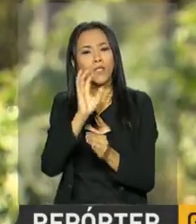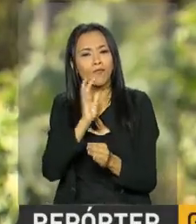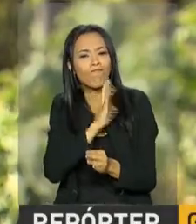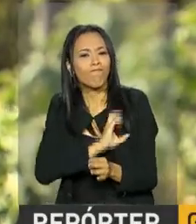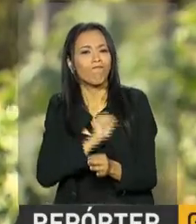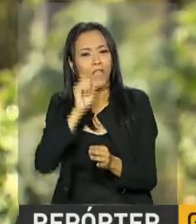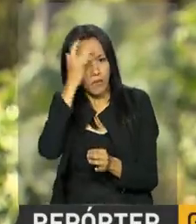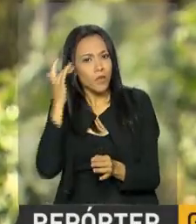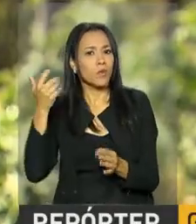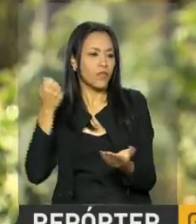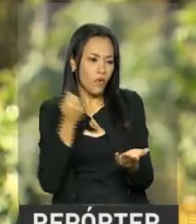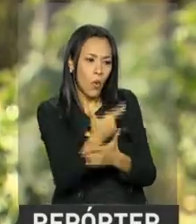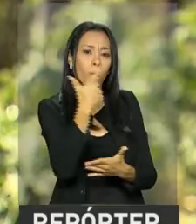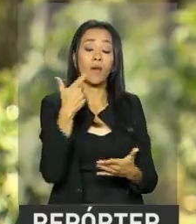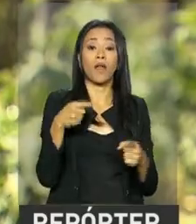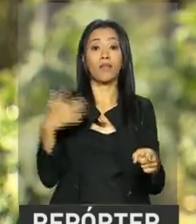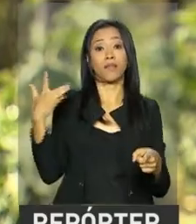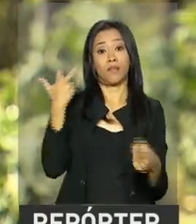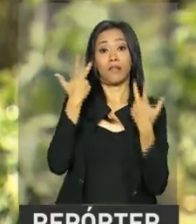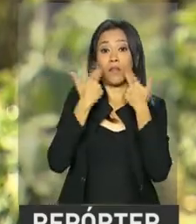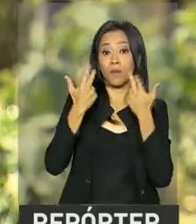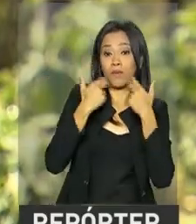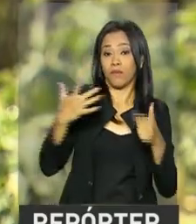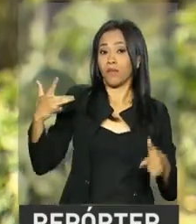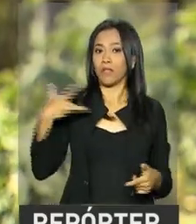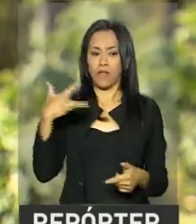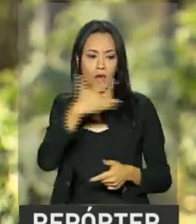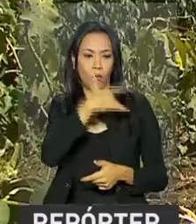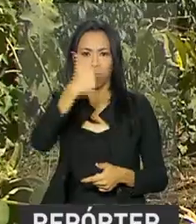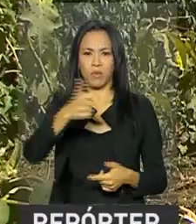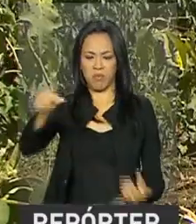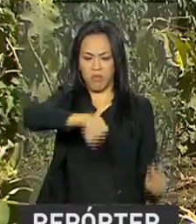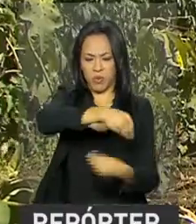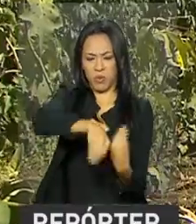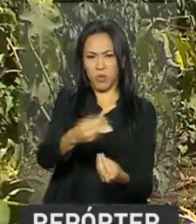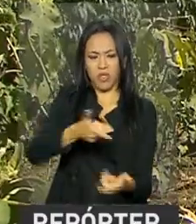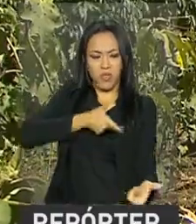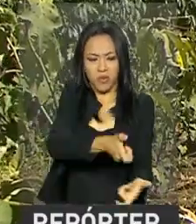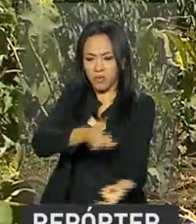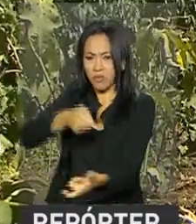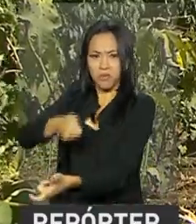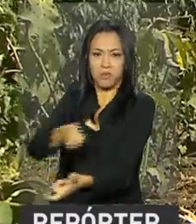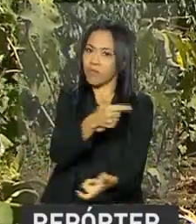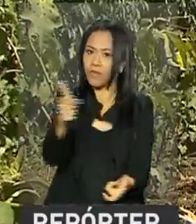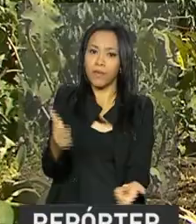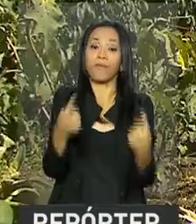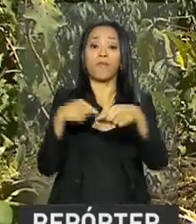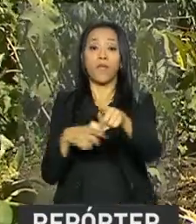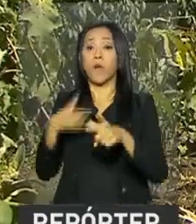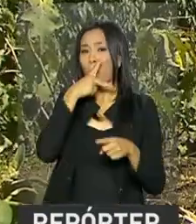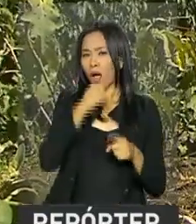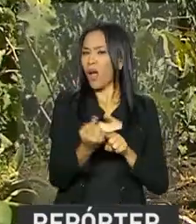a gente sabe que as pessoas se alimentam de um produto natural, que não tem agrotóxico, não tem químico. Mas nem sempre foi assim. No passado, o pai